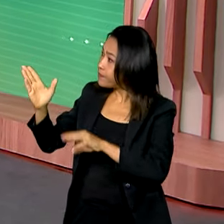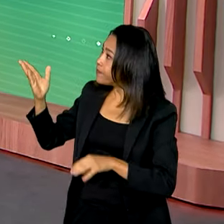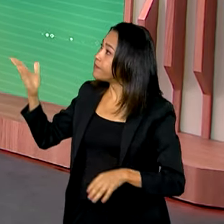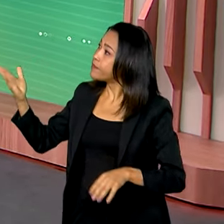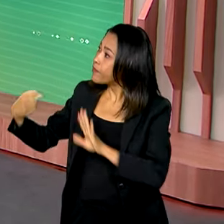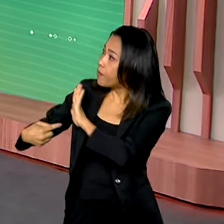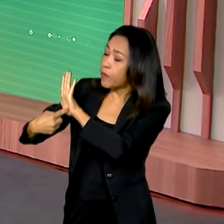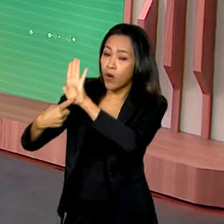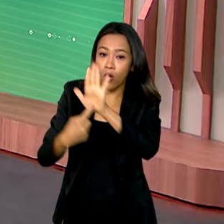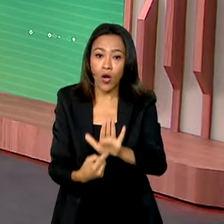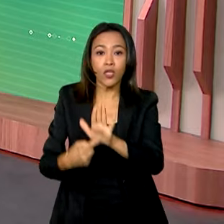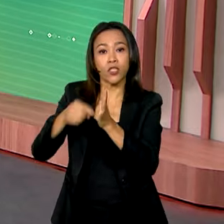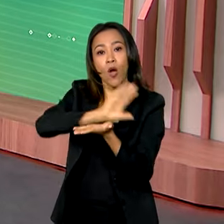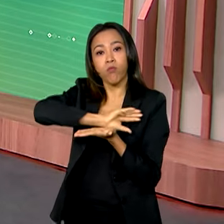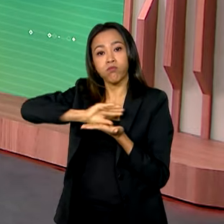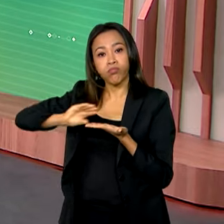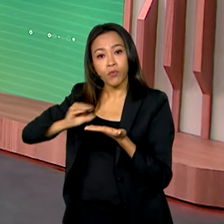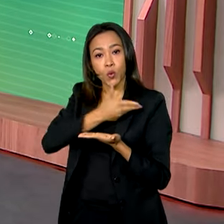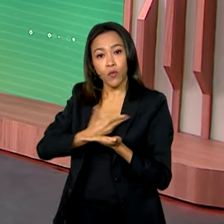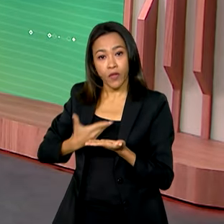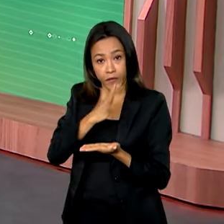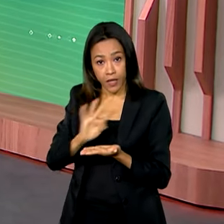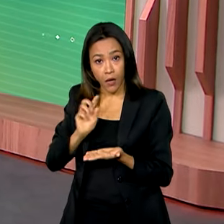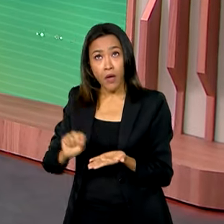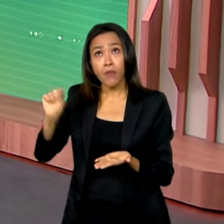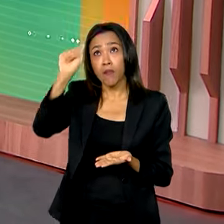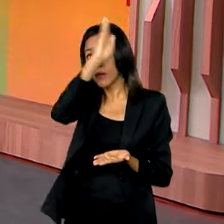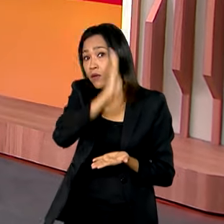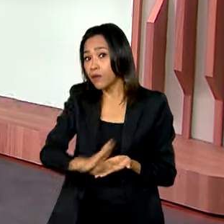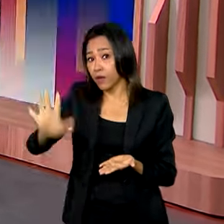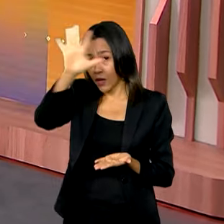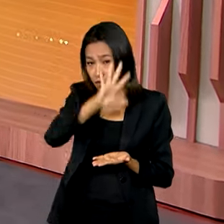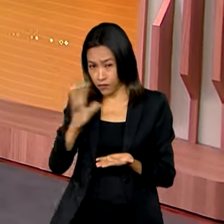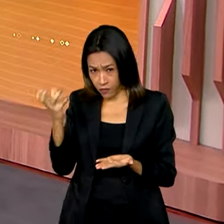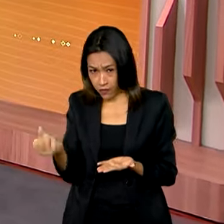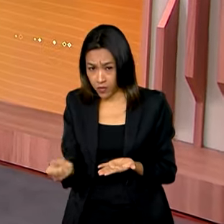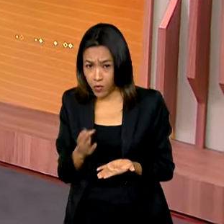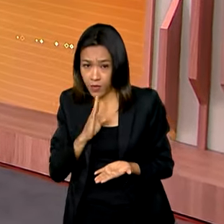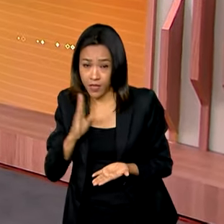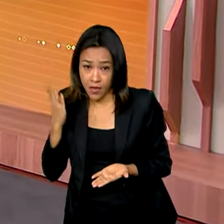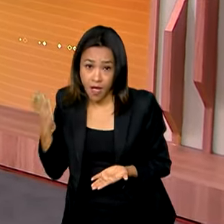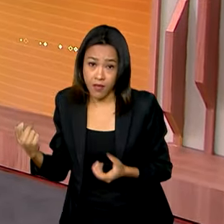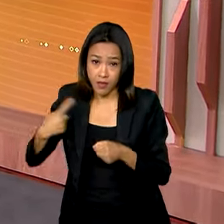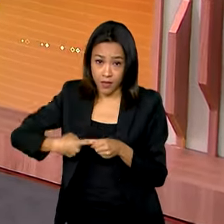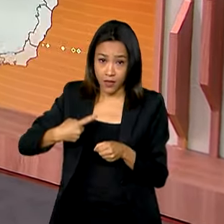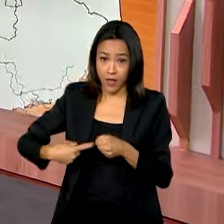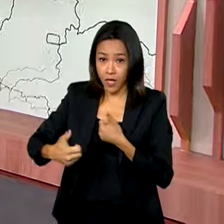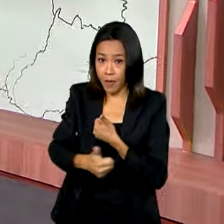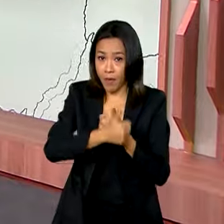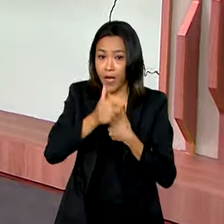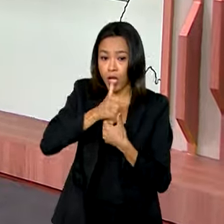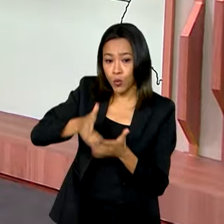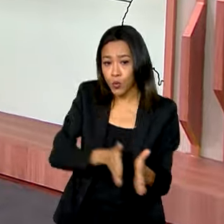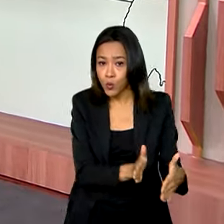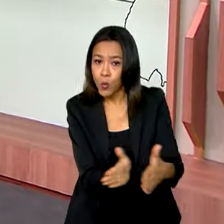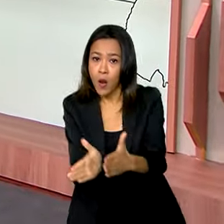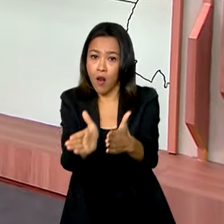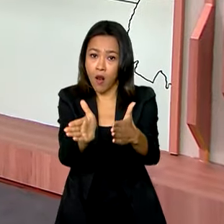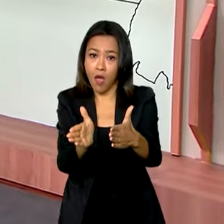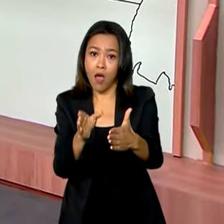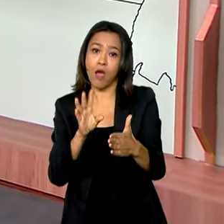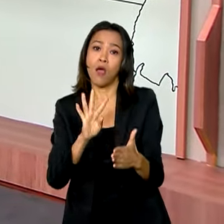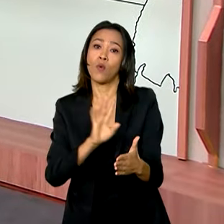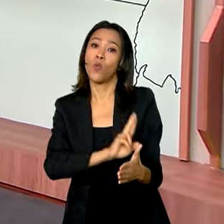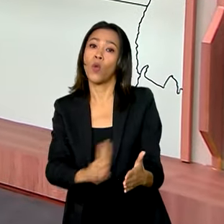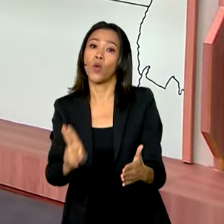investimentos federais em todo o país. Vamos dar uma olhada então nessa cidade de Tefé, que fica às margens do Lago Tefé, lá no